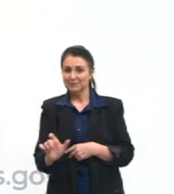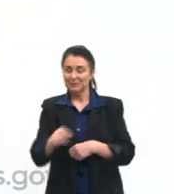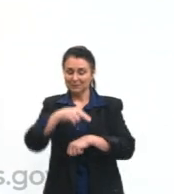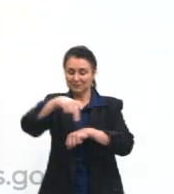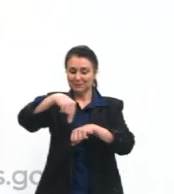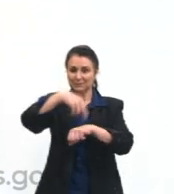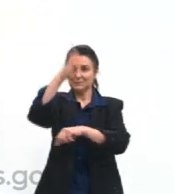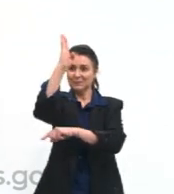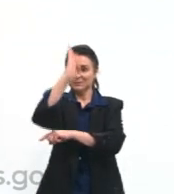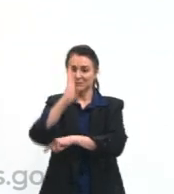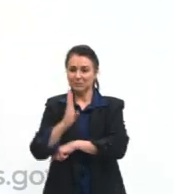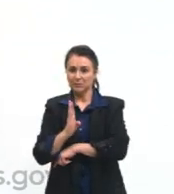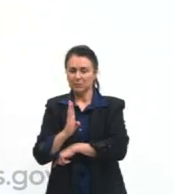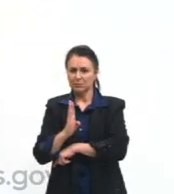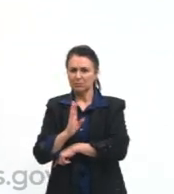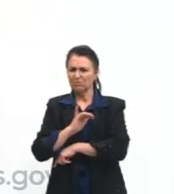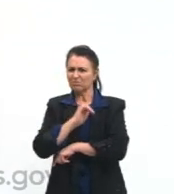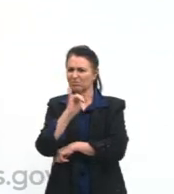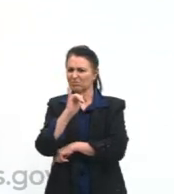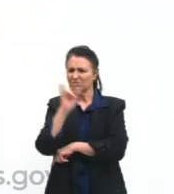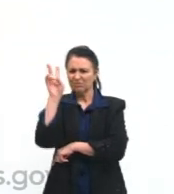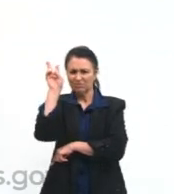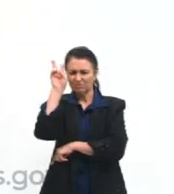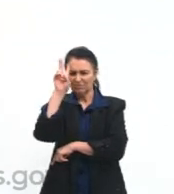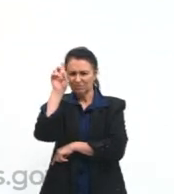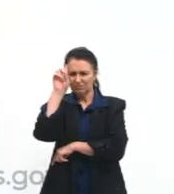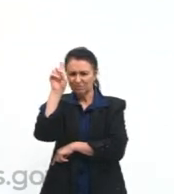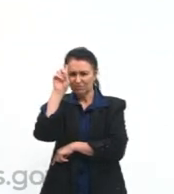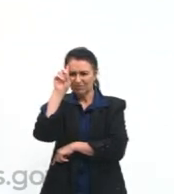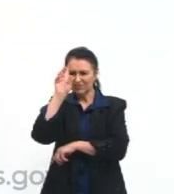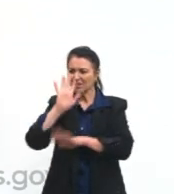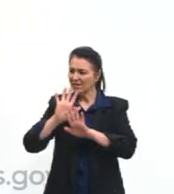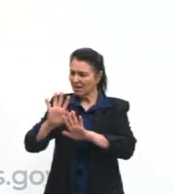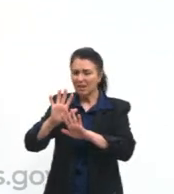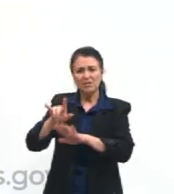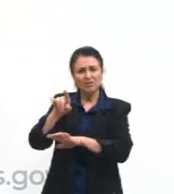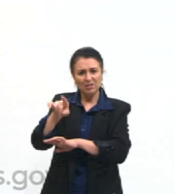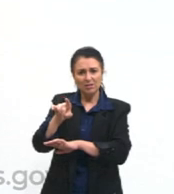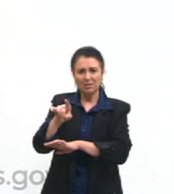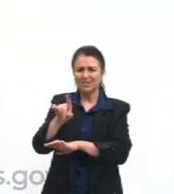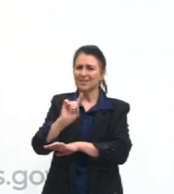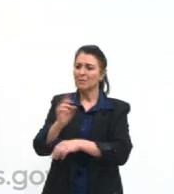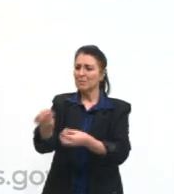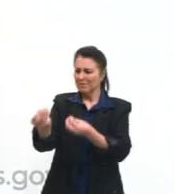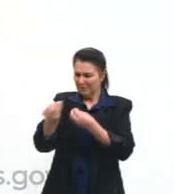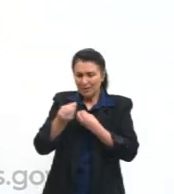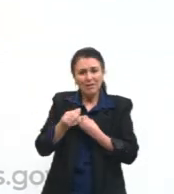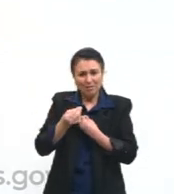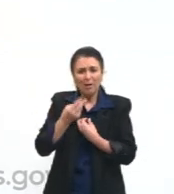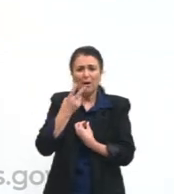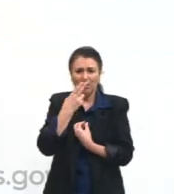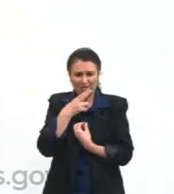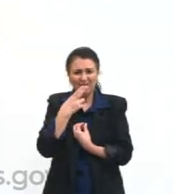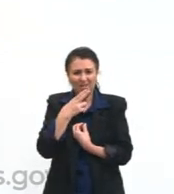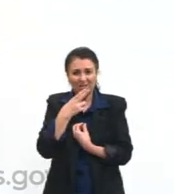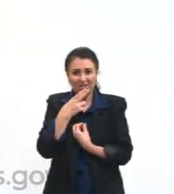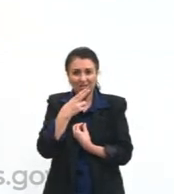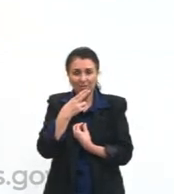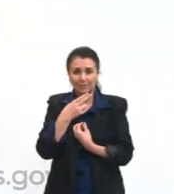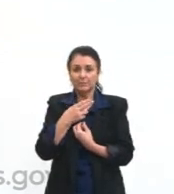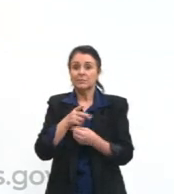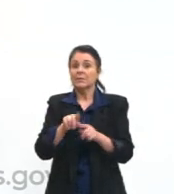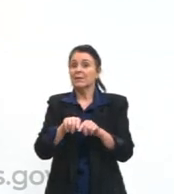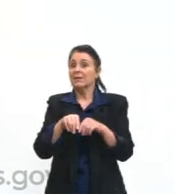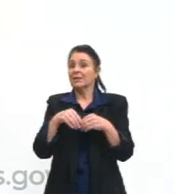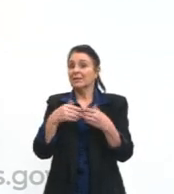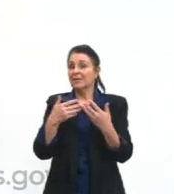todos os dias, deixa disso, camarada, me dá um cigarro. Ao passo